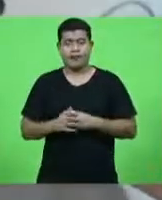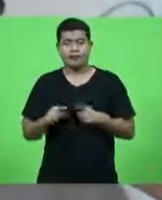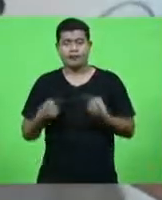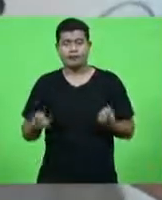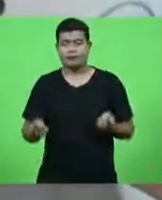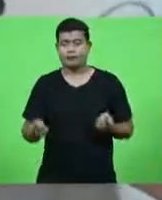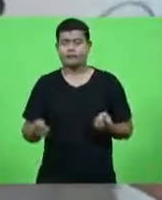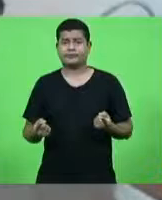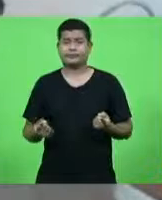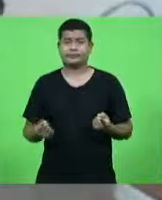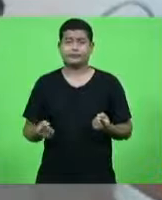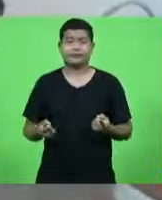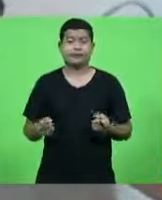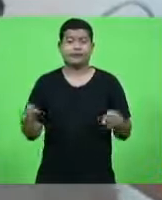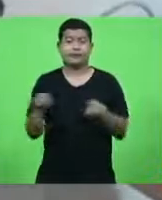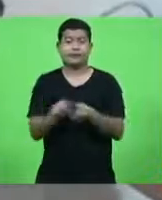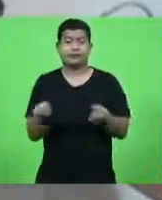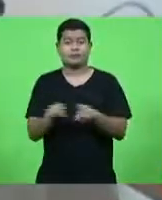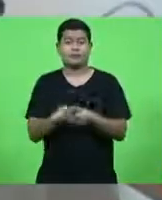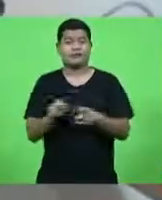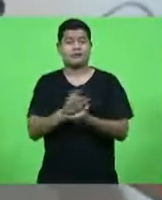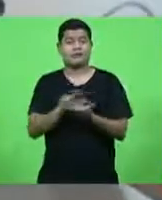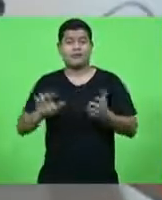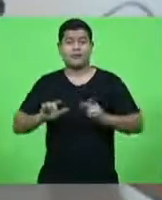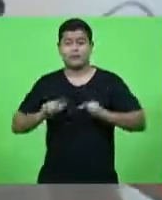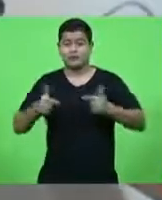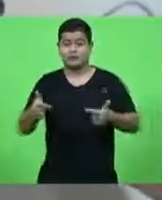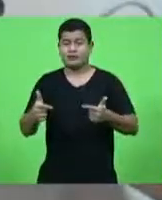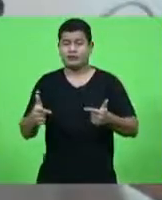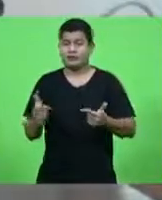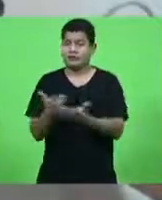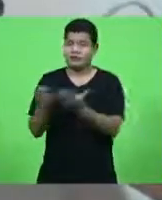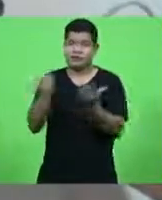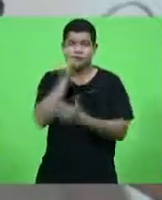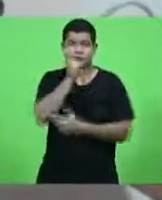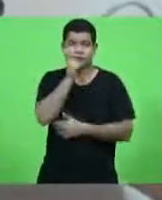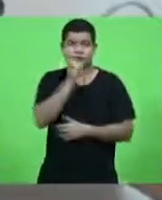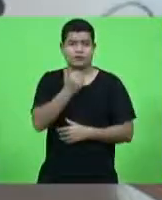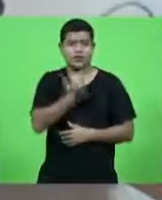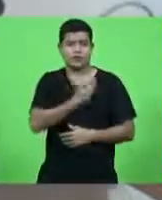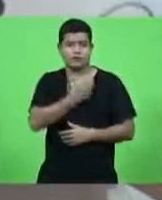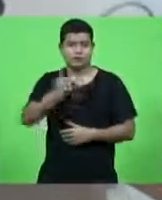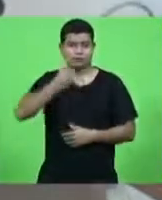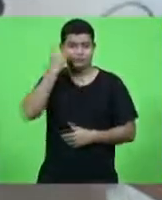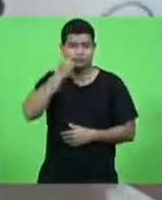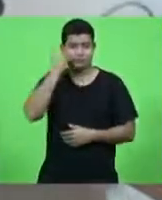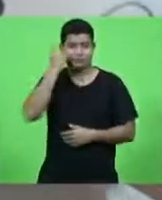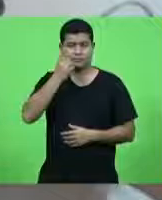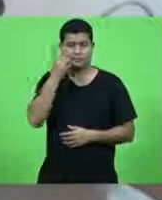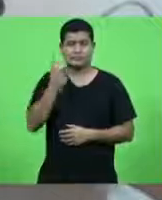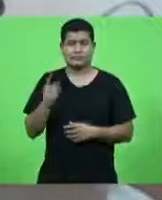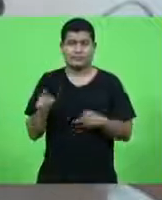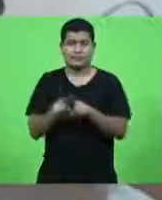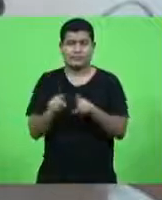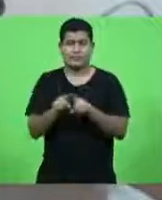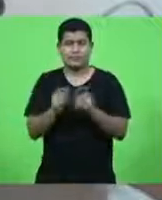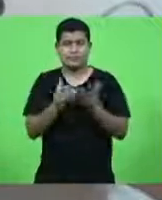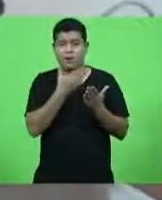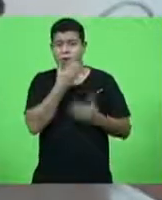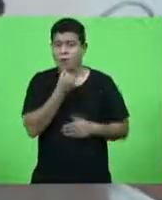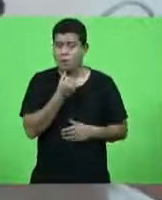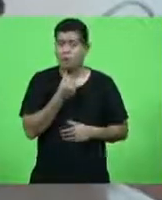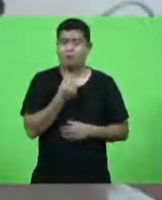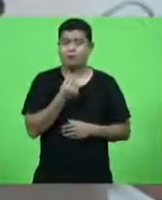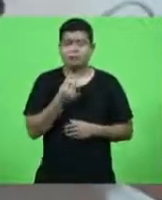isso sem contar as iniciativas das demais colegas mulheres parlamentares e dos parlamentares homens